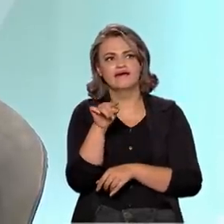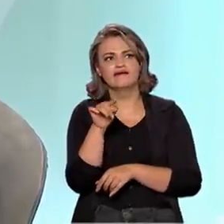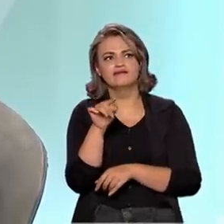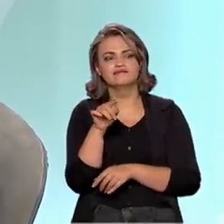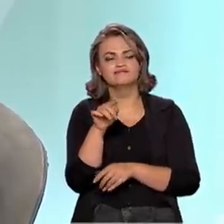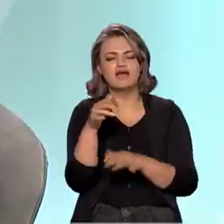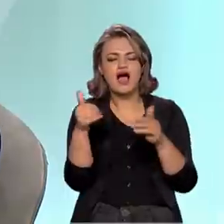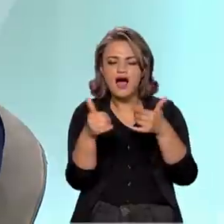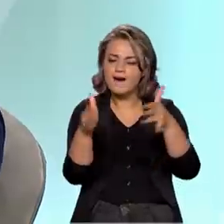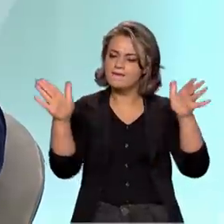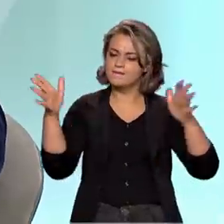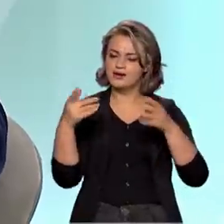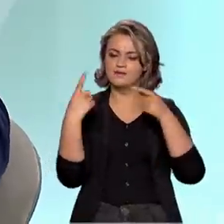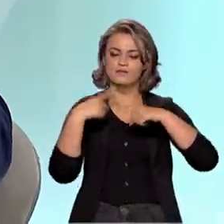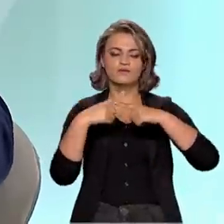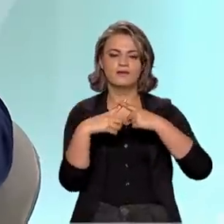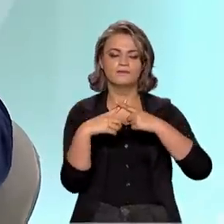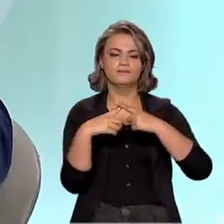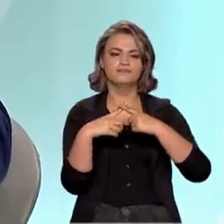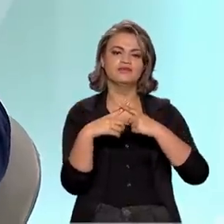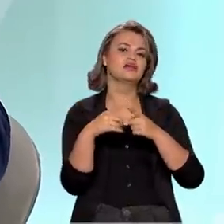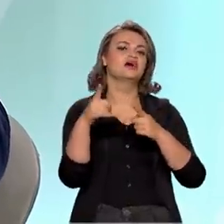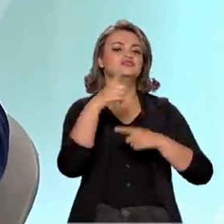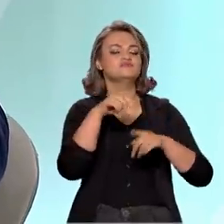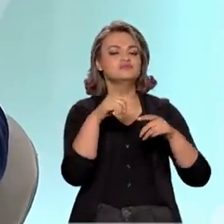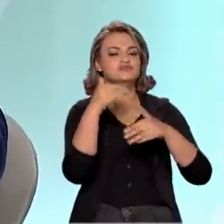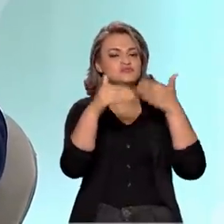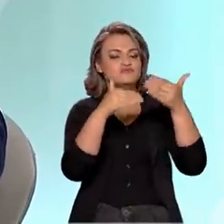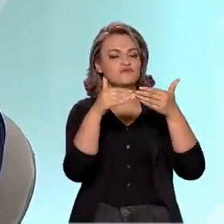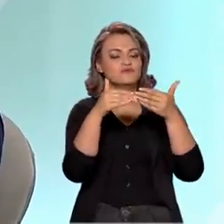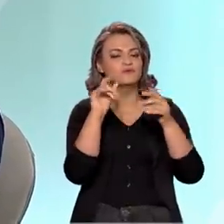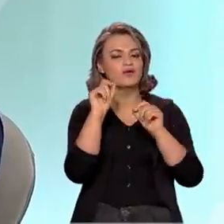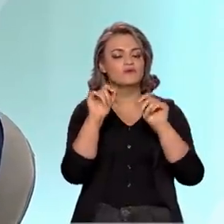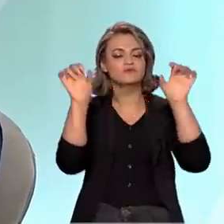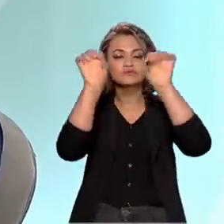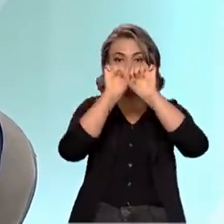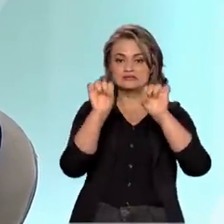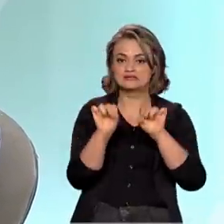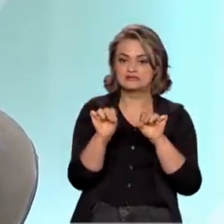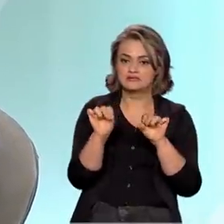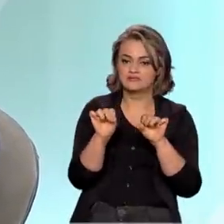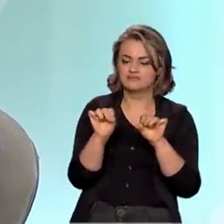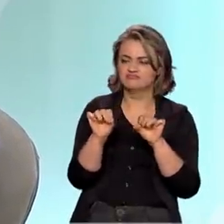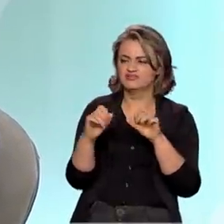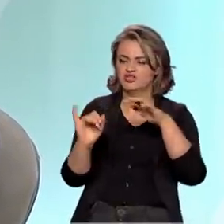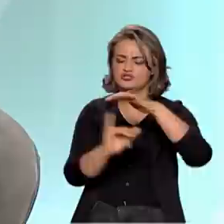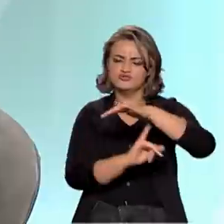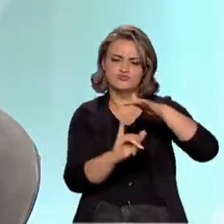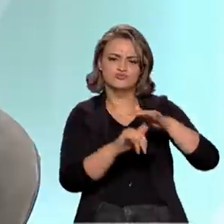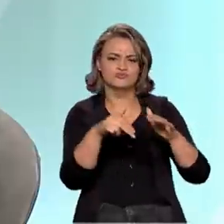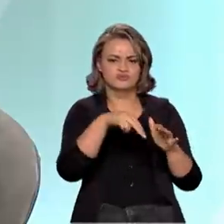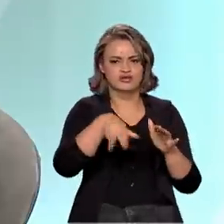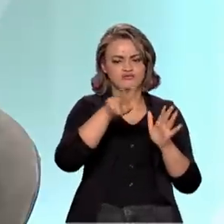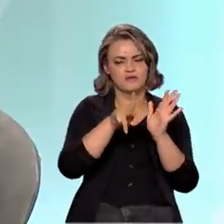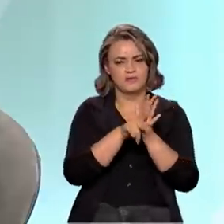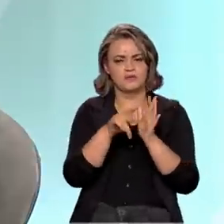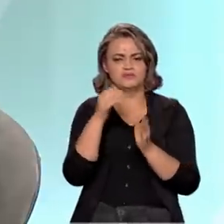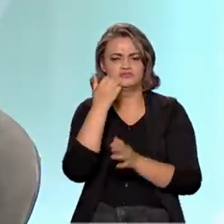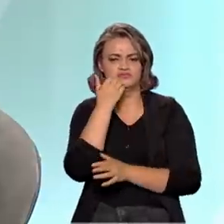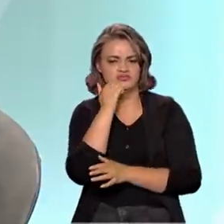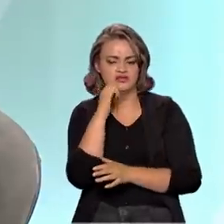bem ampla. Por quê? Primeiro você tem que desenvolver um sistema, e nós temos os nossos Institutos Nacionais de Ciência e Tecnologia,